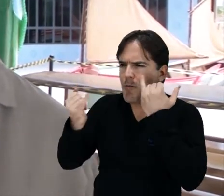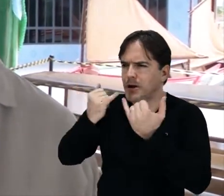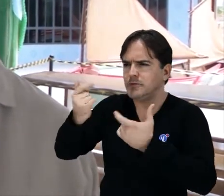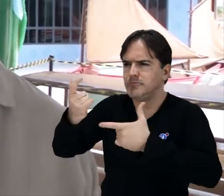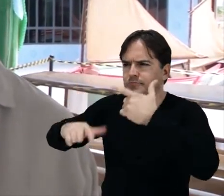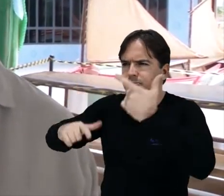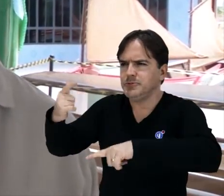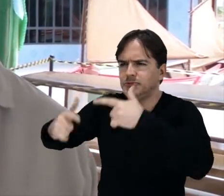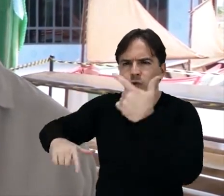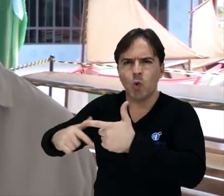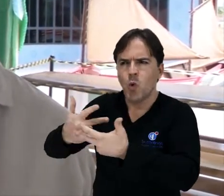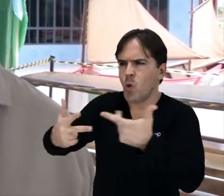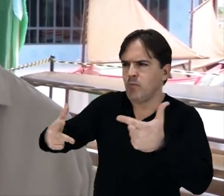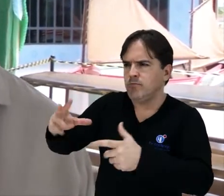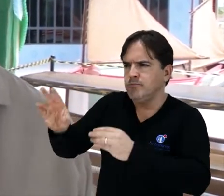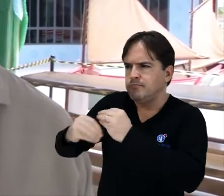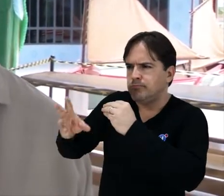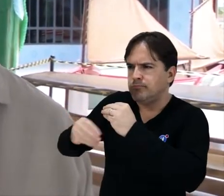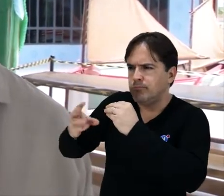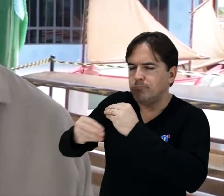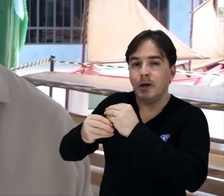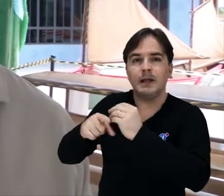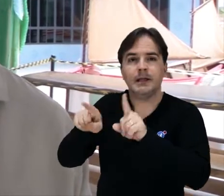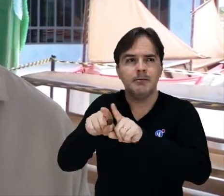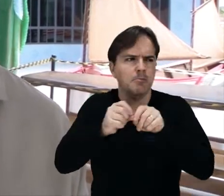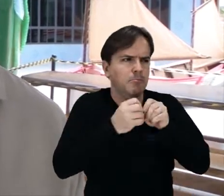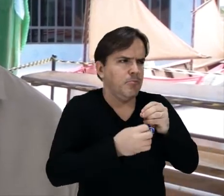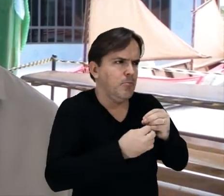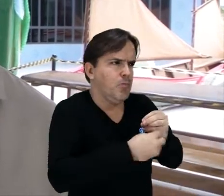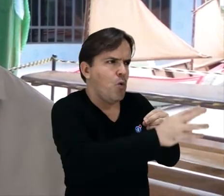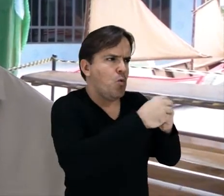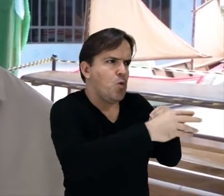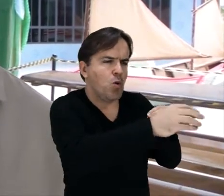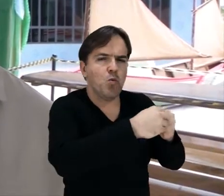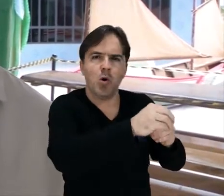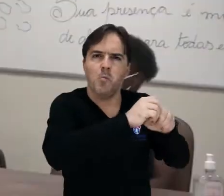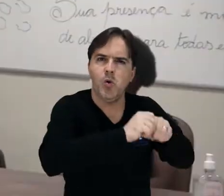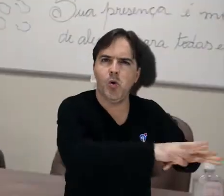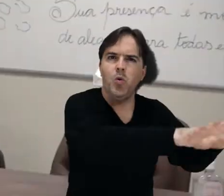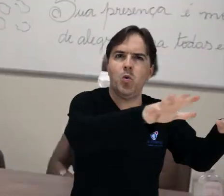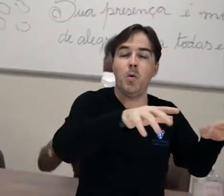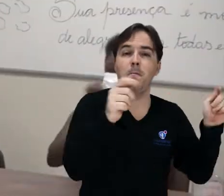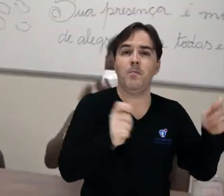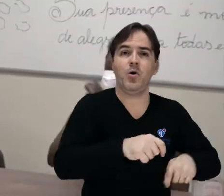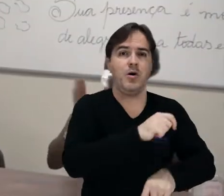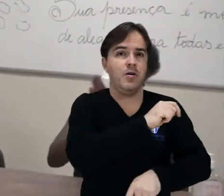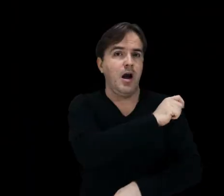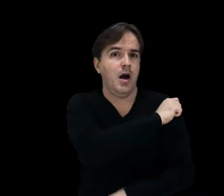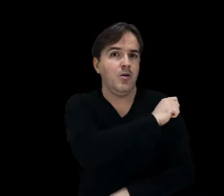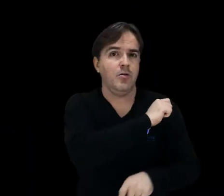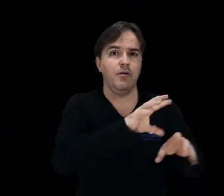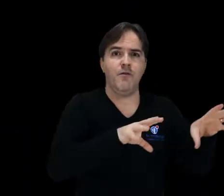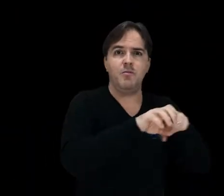número de pessoas, e também pelo impacto importante que isso traz na formação dos nossos estudantes.